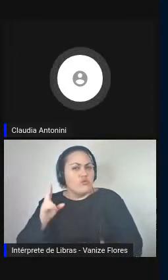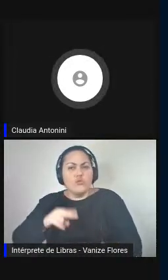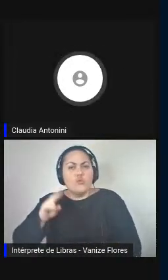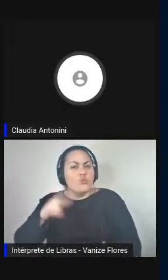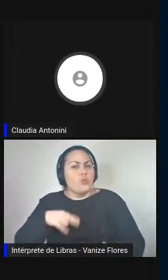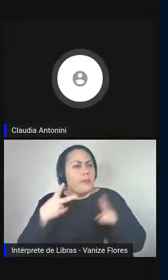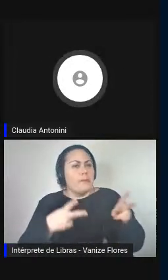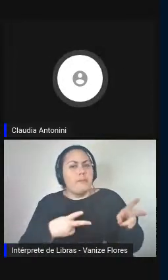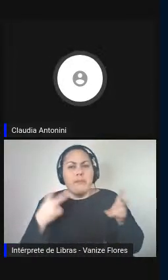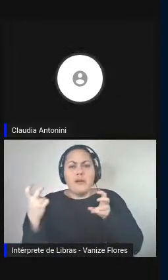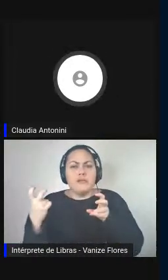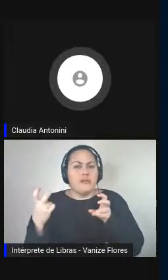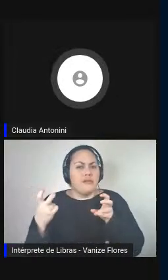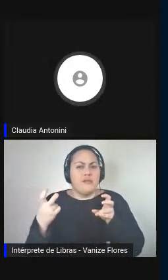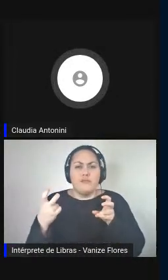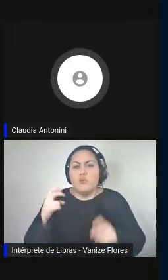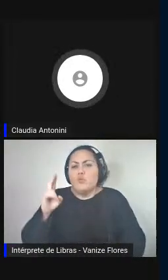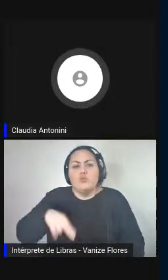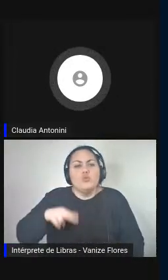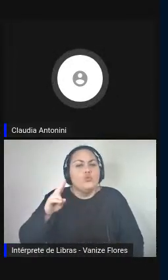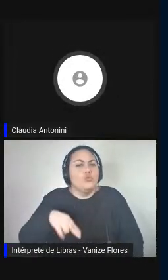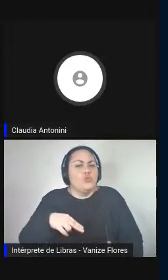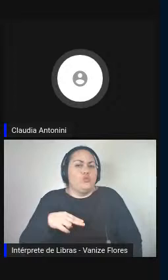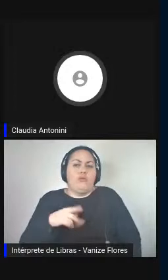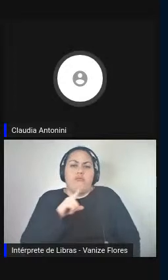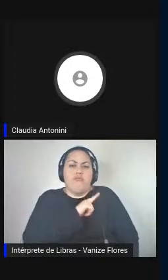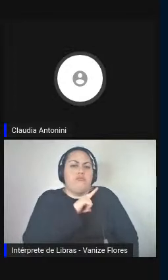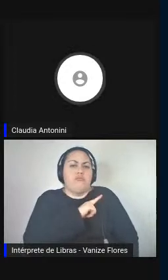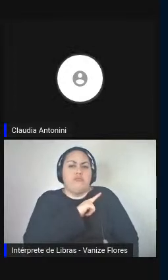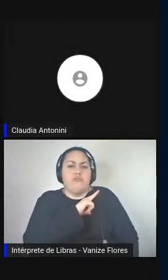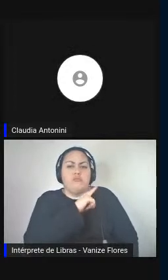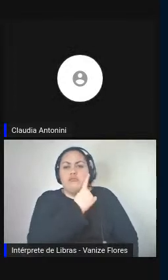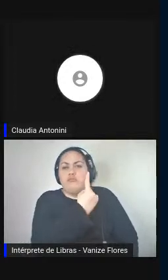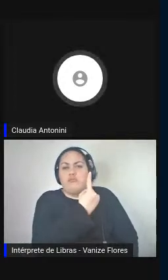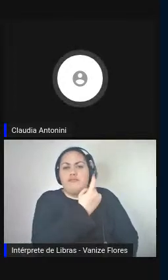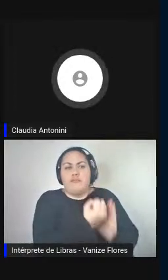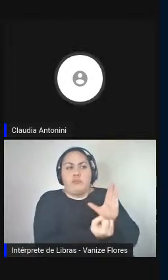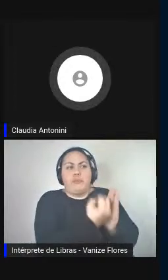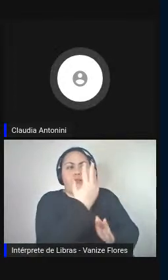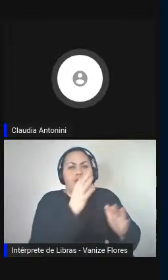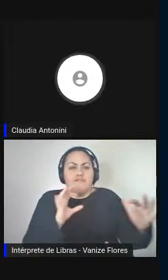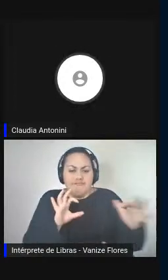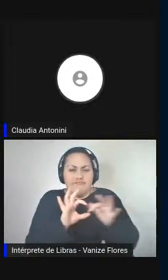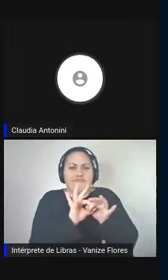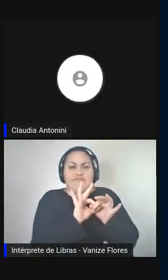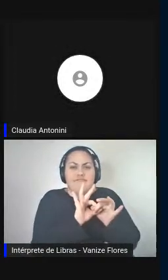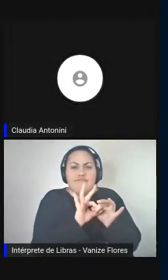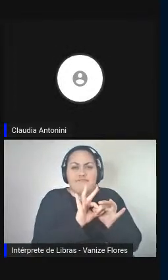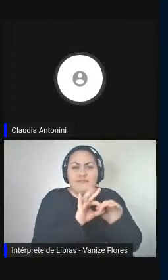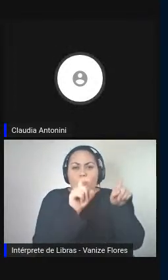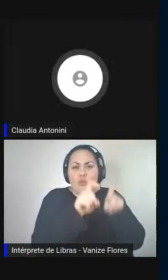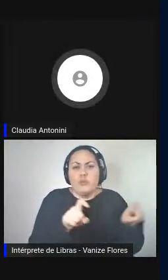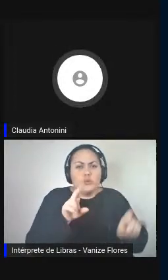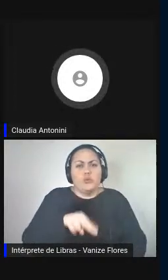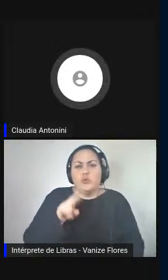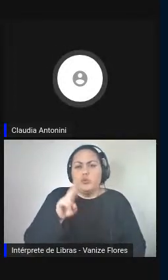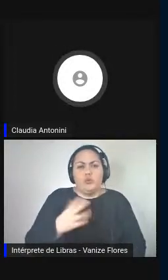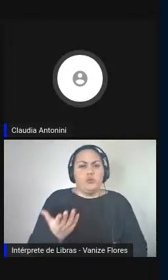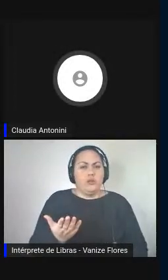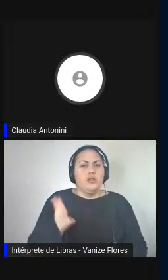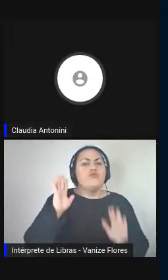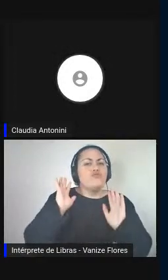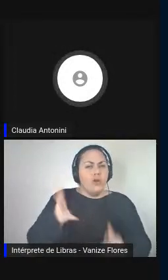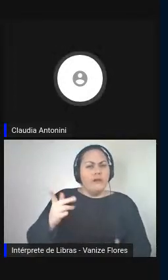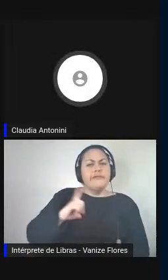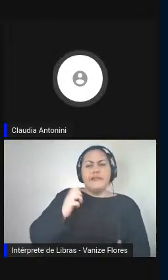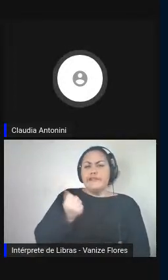que tivesse, que se inserir em sua atividade, tantas coisas estiveram ao seu